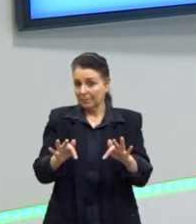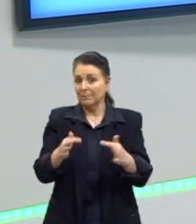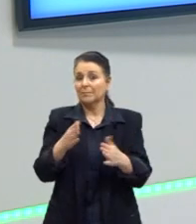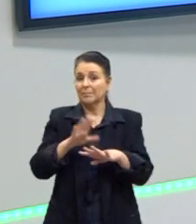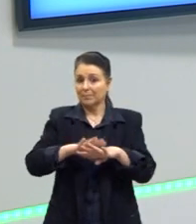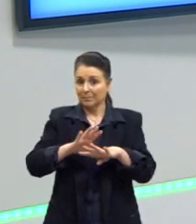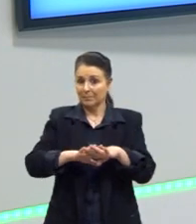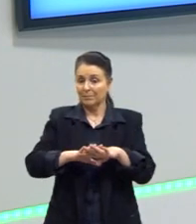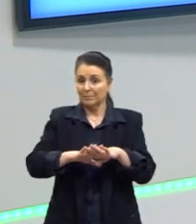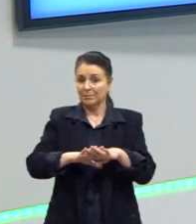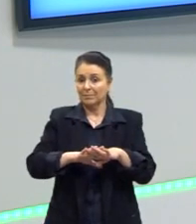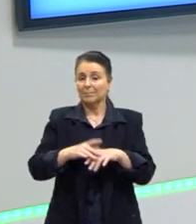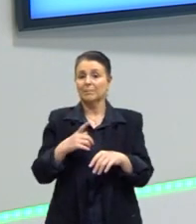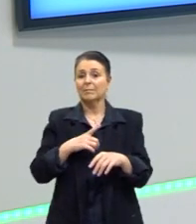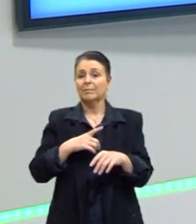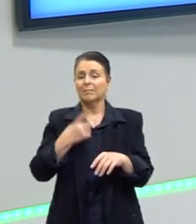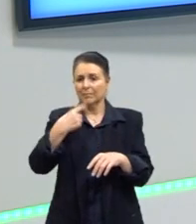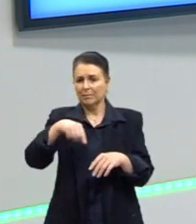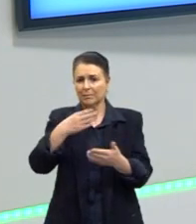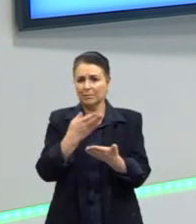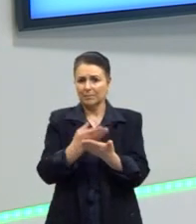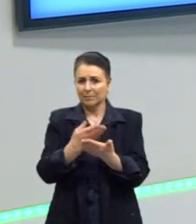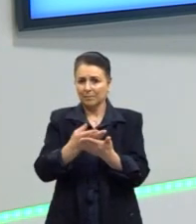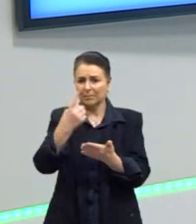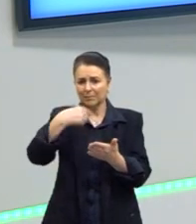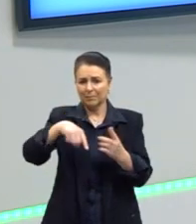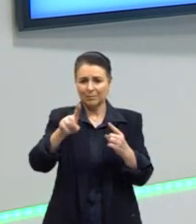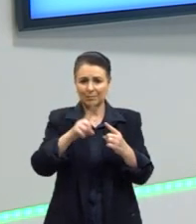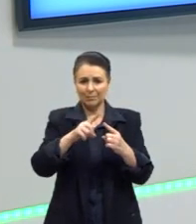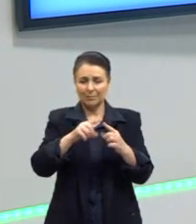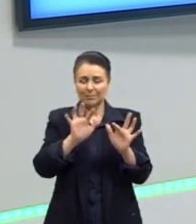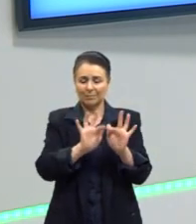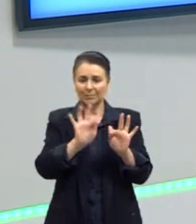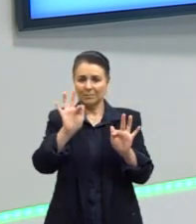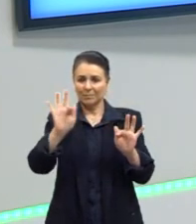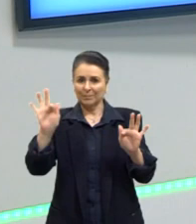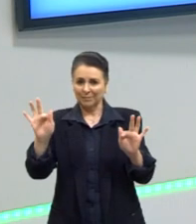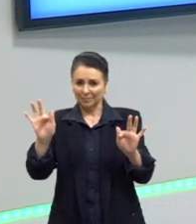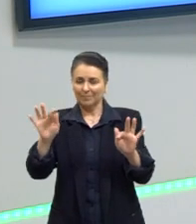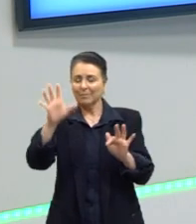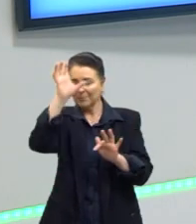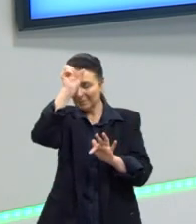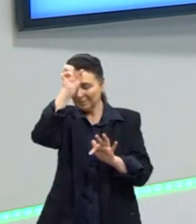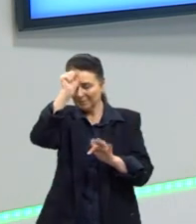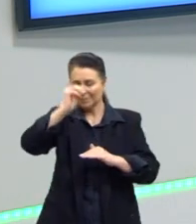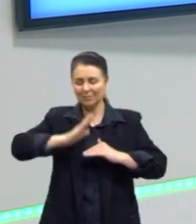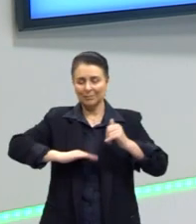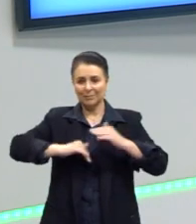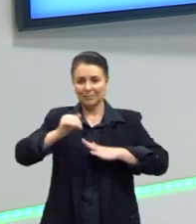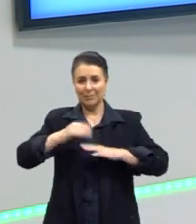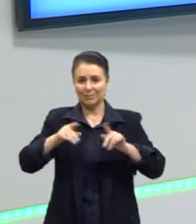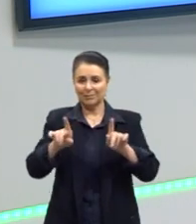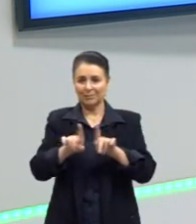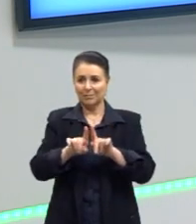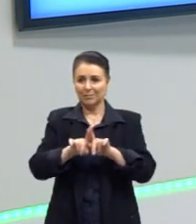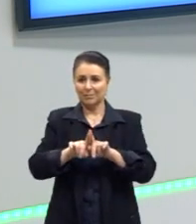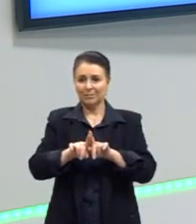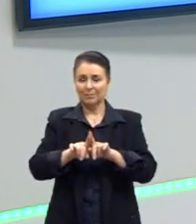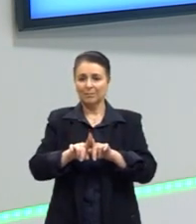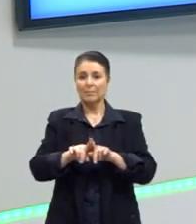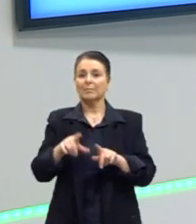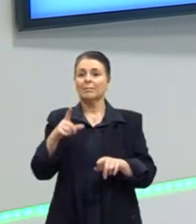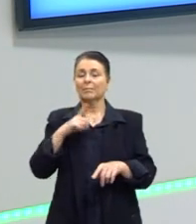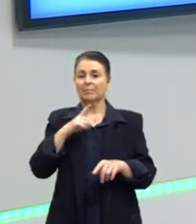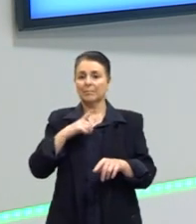próxima aula nós vamos entrar em outros tipos aí de funções. Mais um tipo para a gente praticar bastante. Aqui eu deixo para